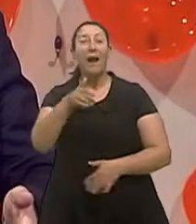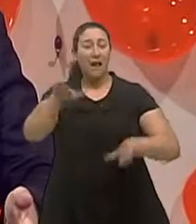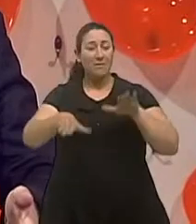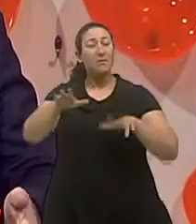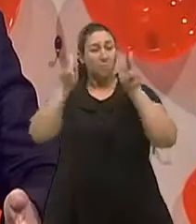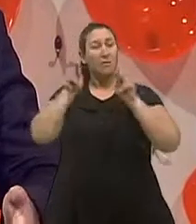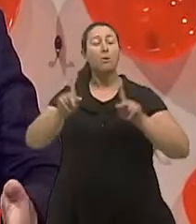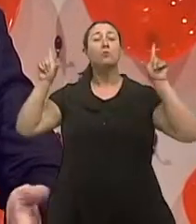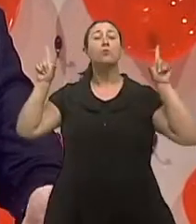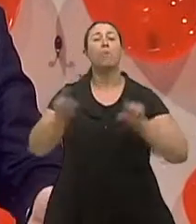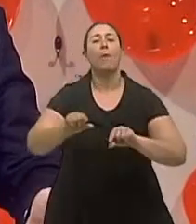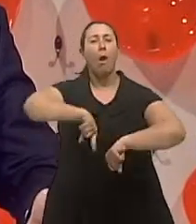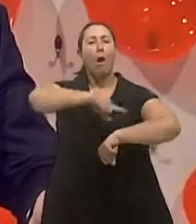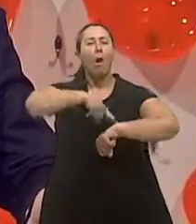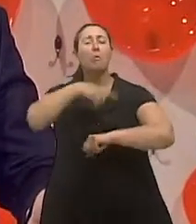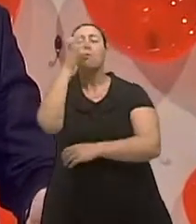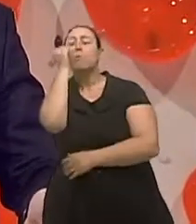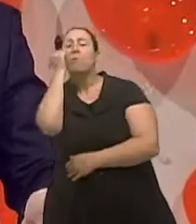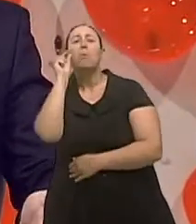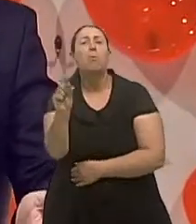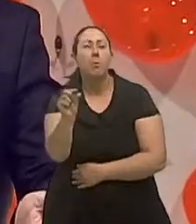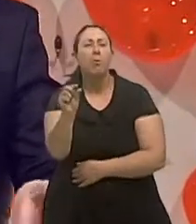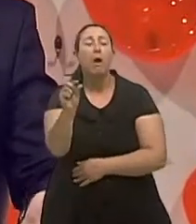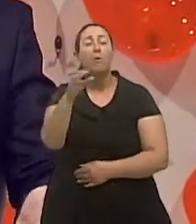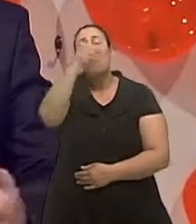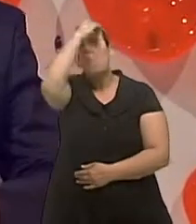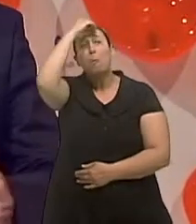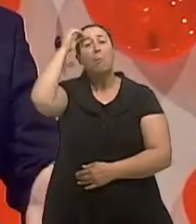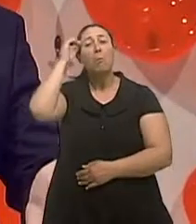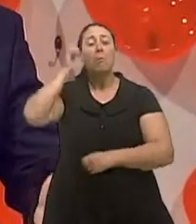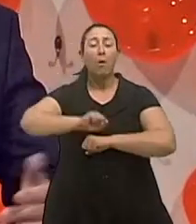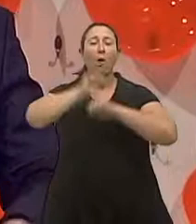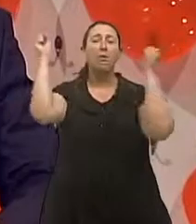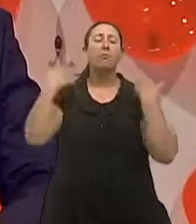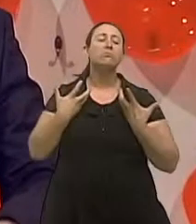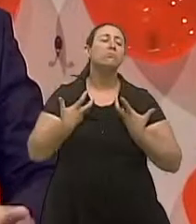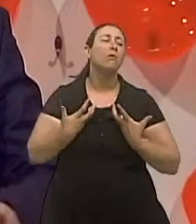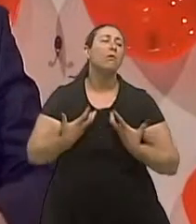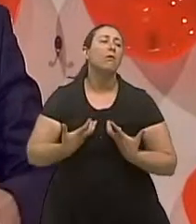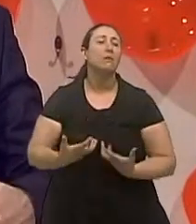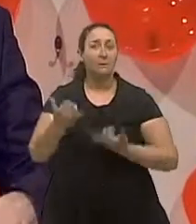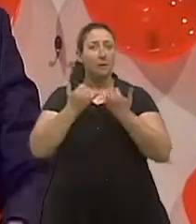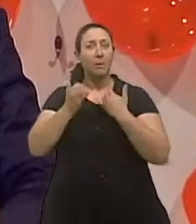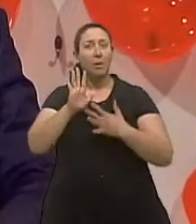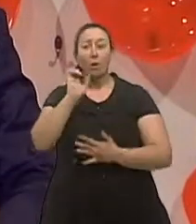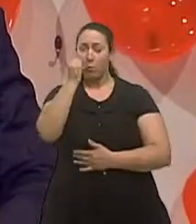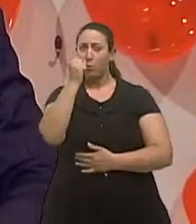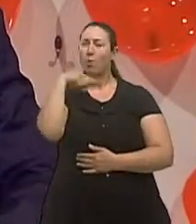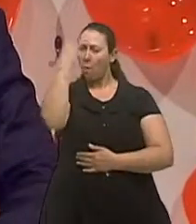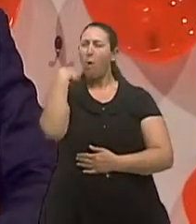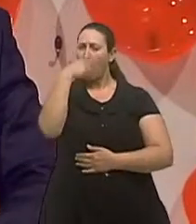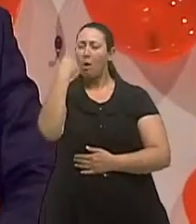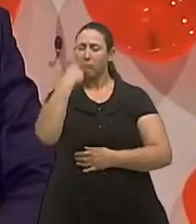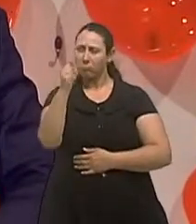adequados... E não se dá conta que ela foi mal dormida aquela noite. Exatamente, exatamente. Acorda cansado, você dormiu oito horas, mas a corda realmente